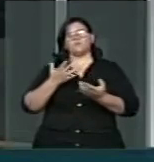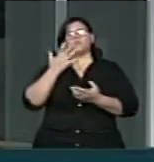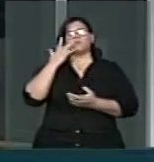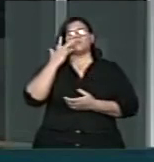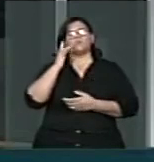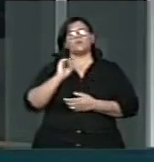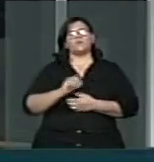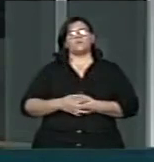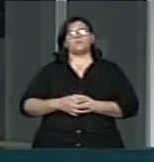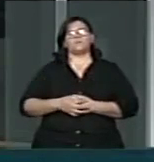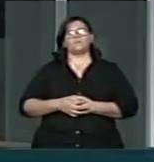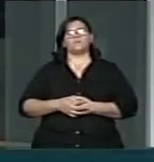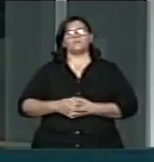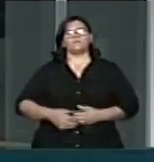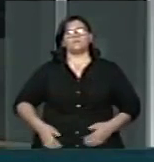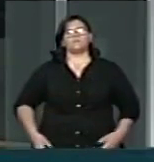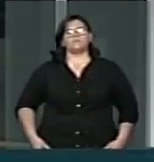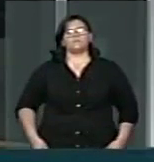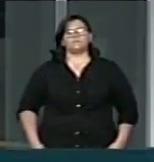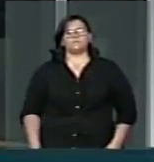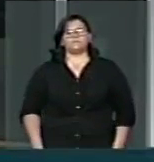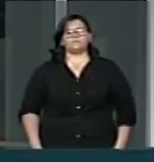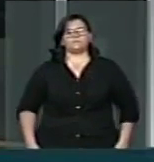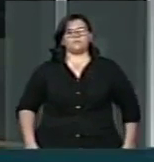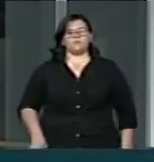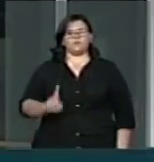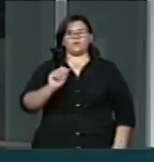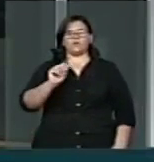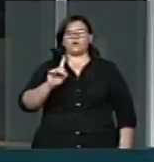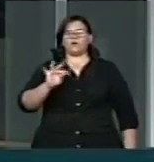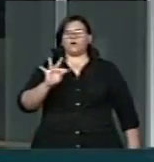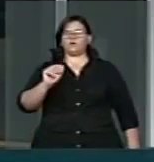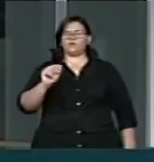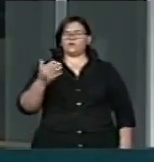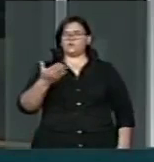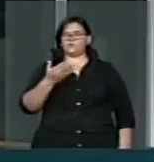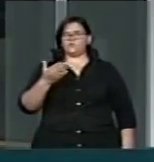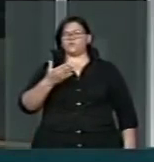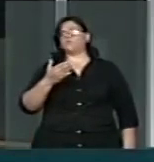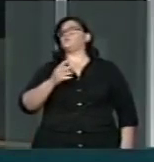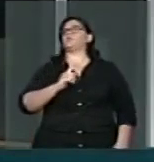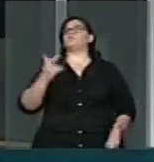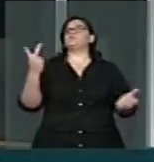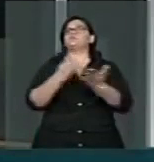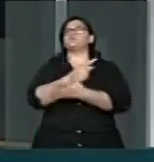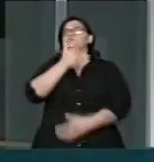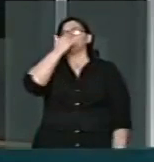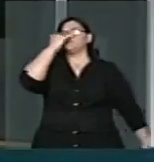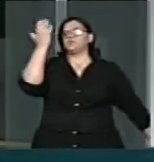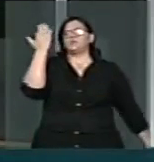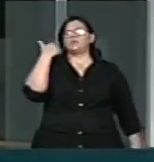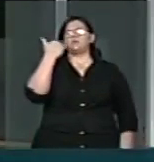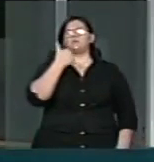remete-nos ao massacre de operários acontecido em maio de